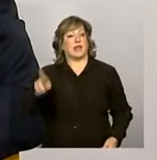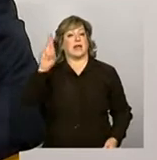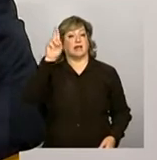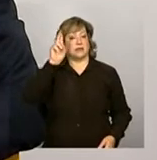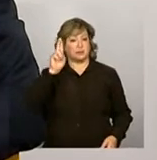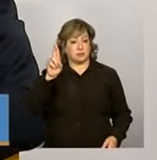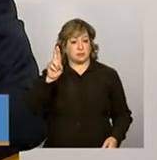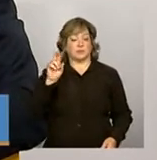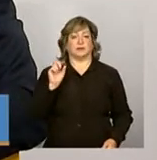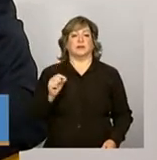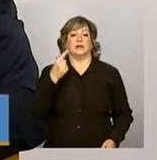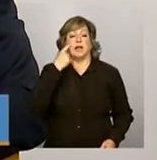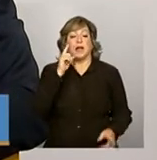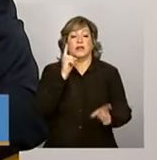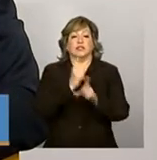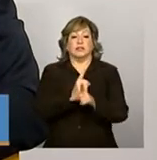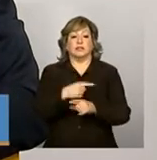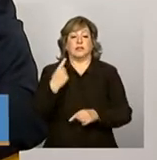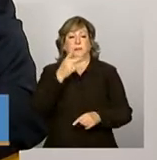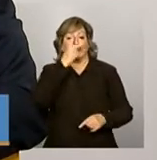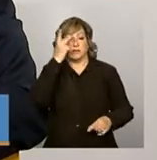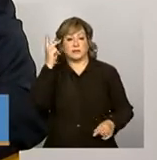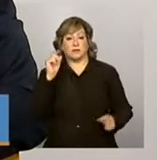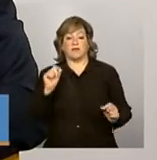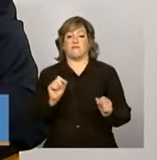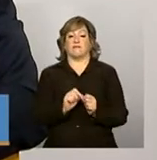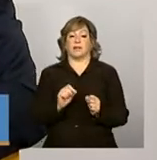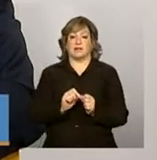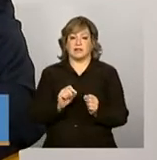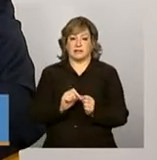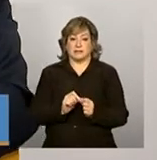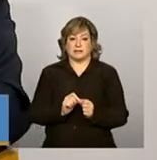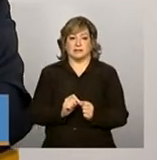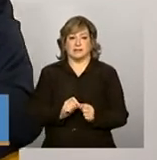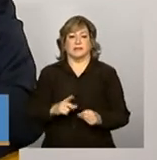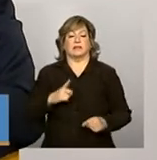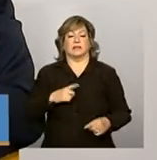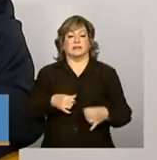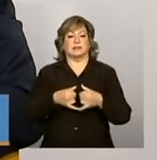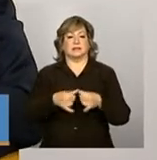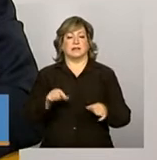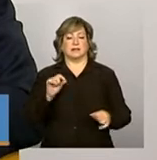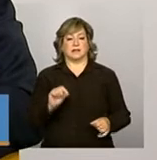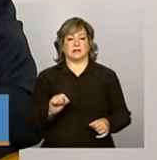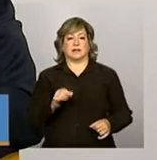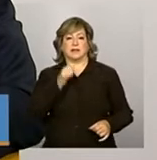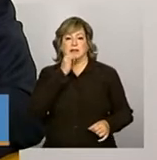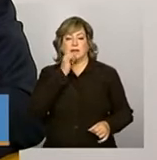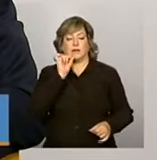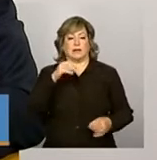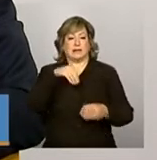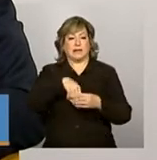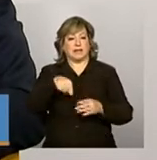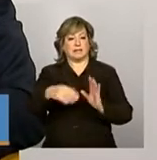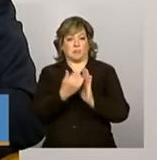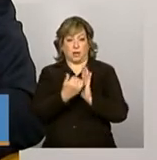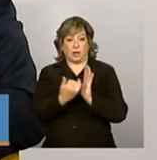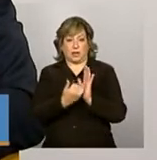pela identificação das pessoas que estão no campo de mira, vamos dizer assim, do programa. Do mesmo jeito,